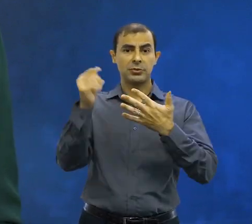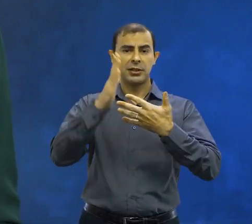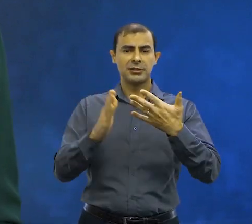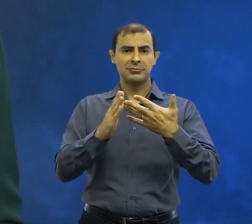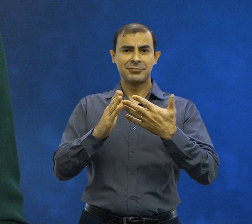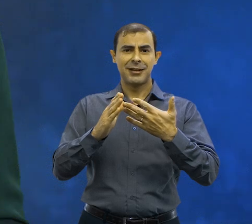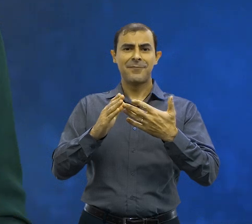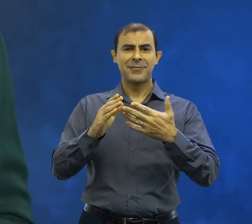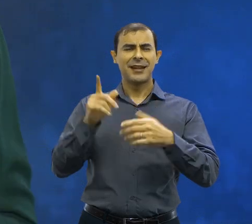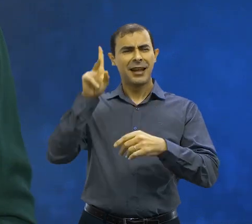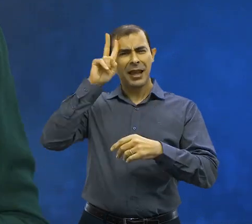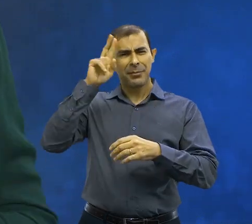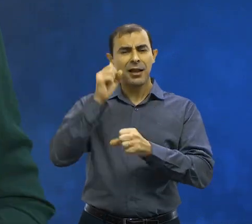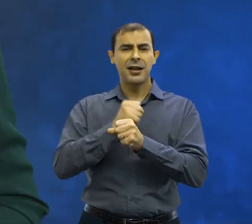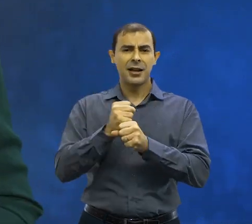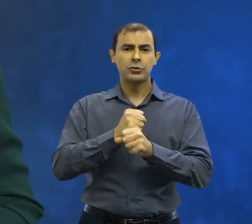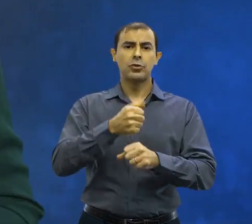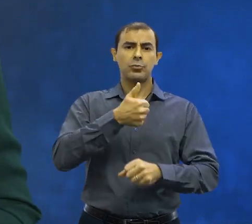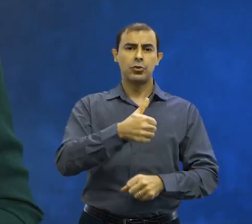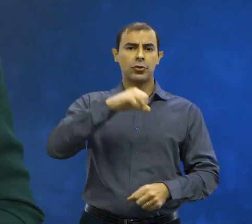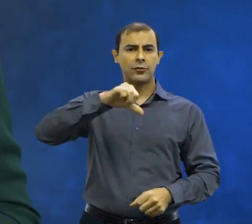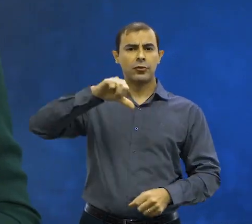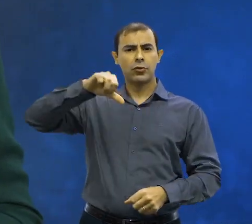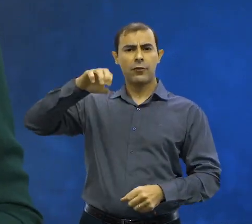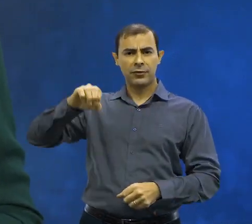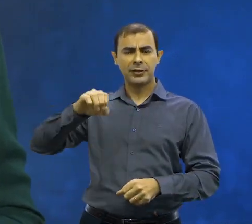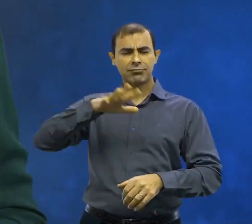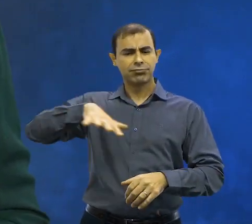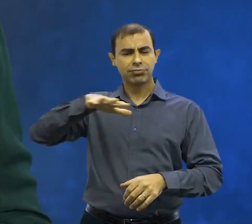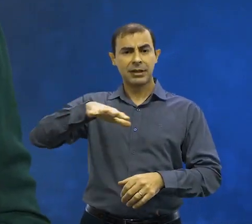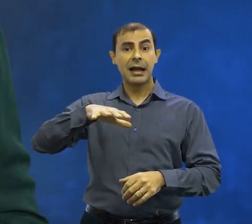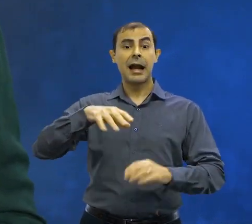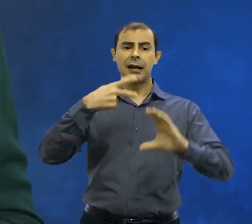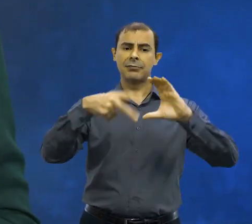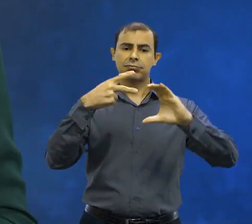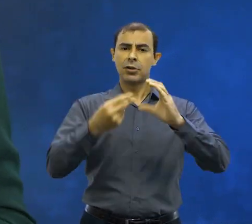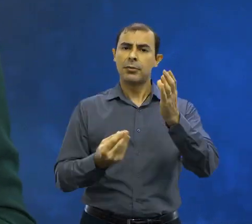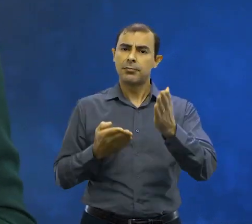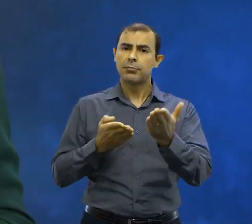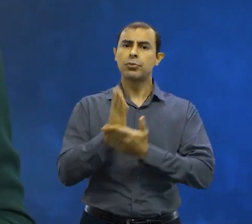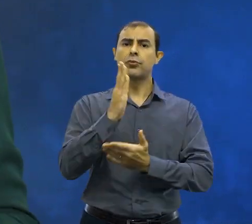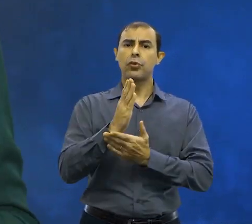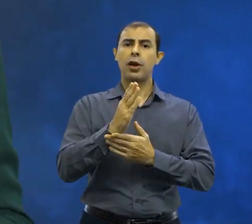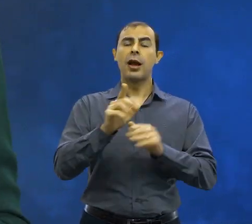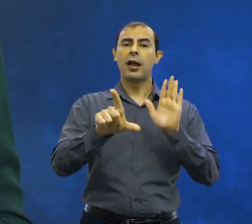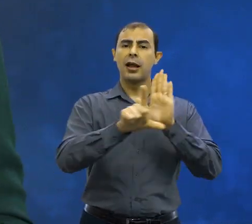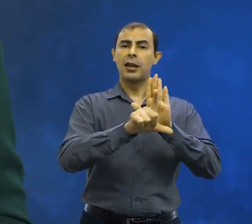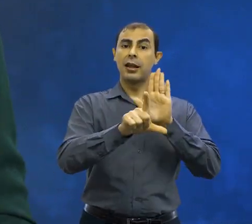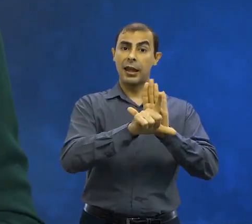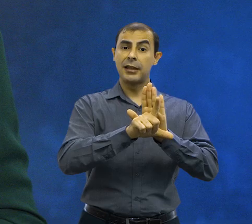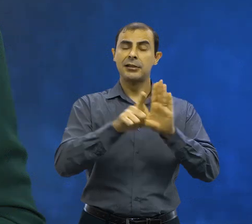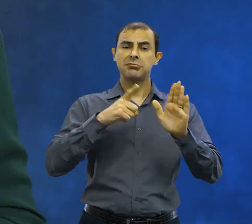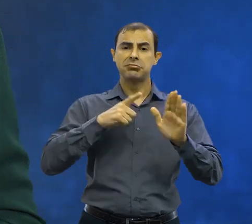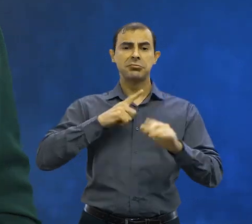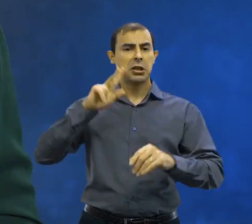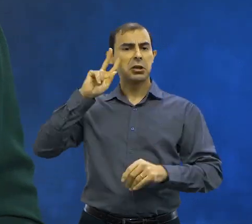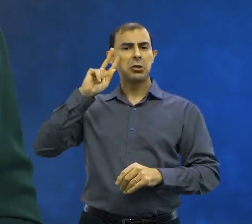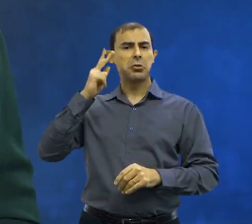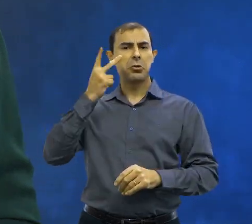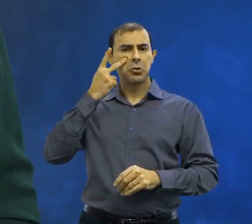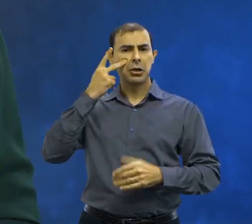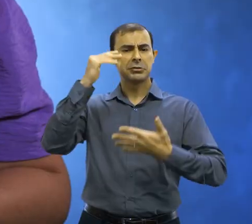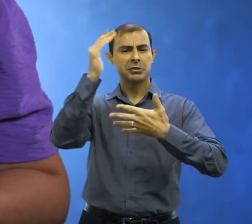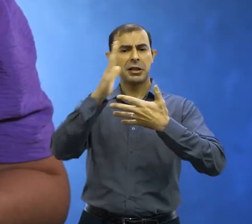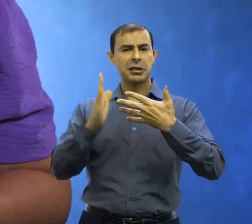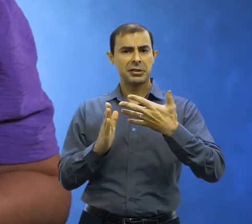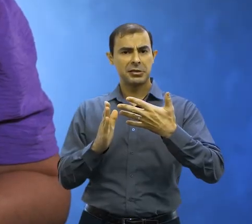de 90, a Câmara Municipal aprovou a Lei nº.997, ainda em 1993,